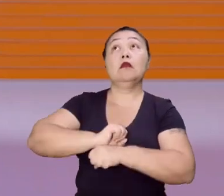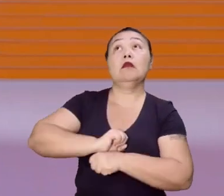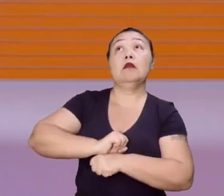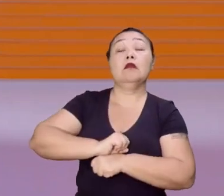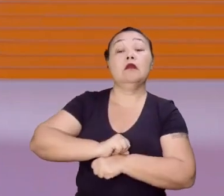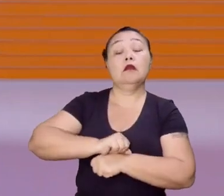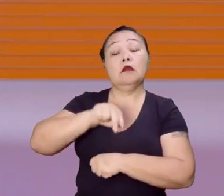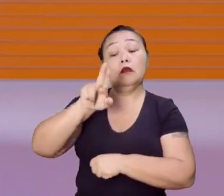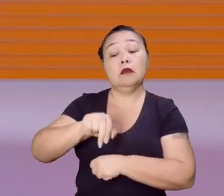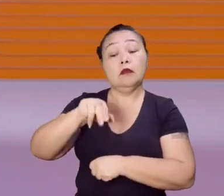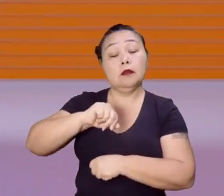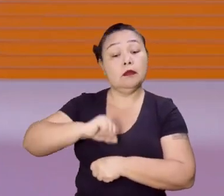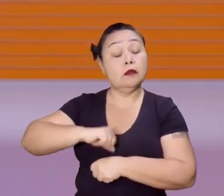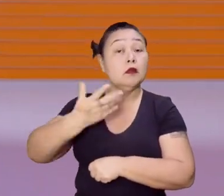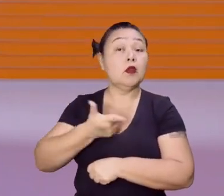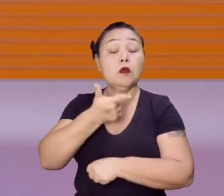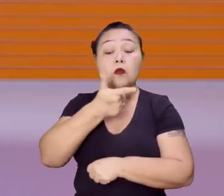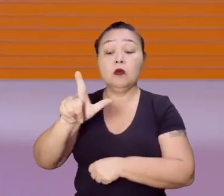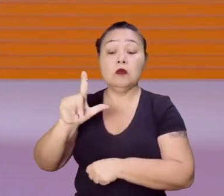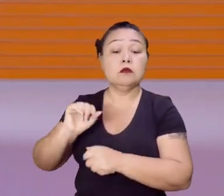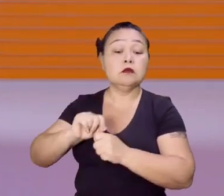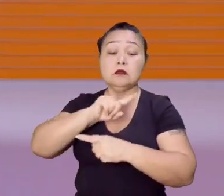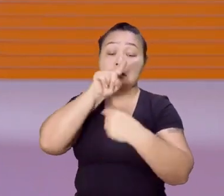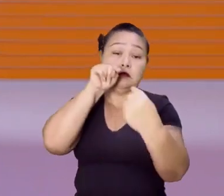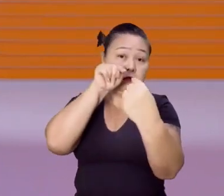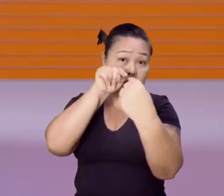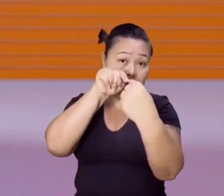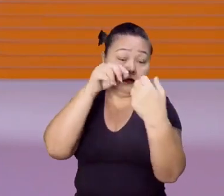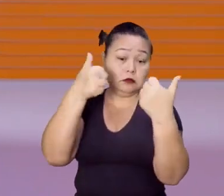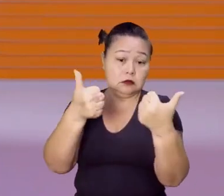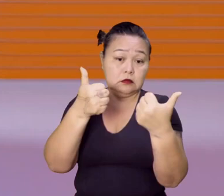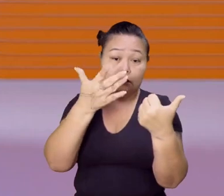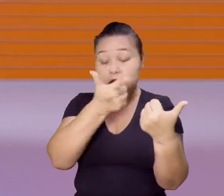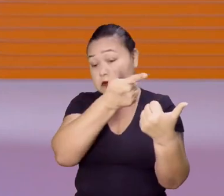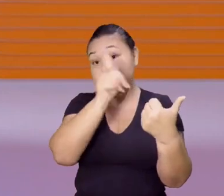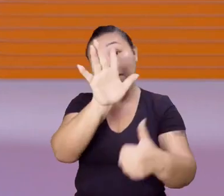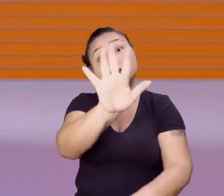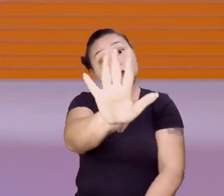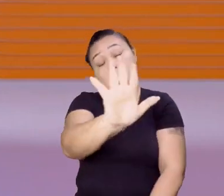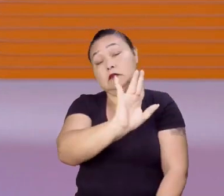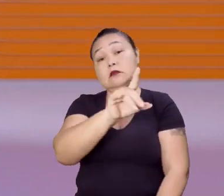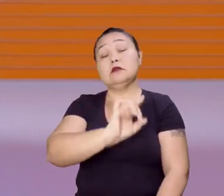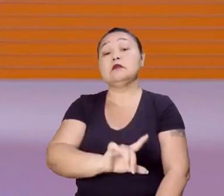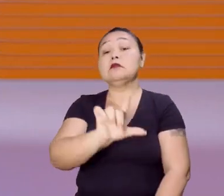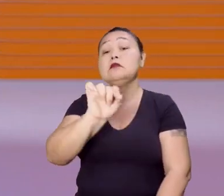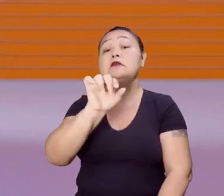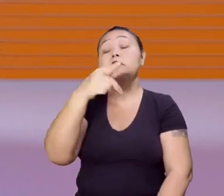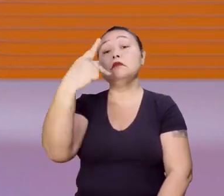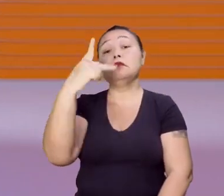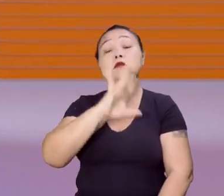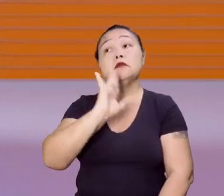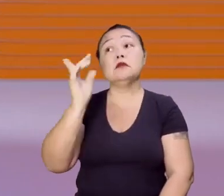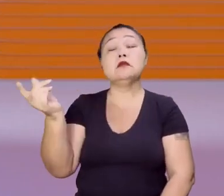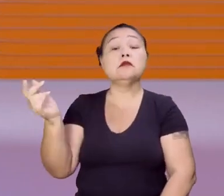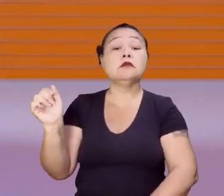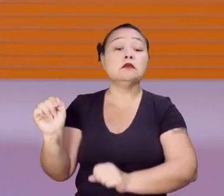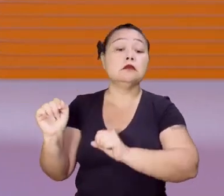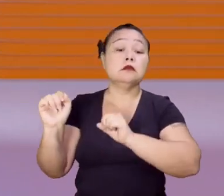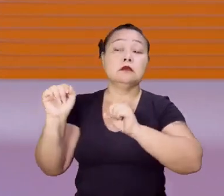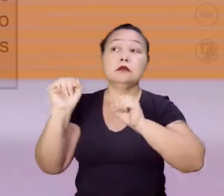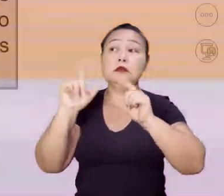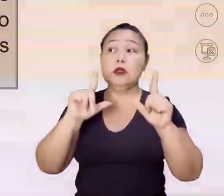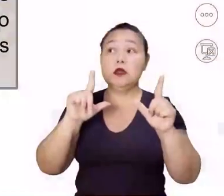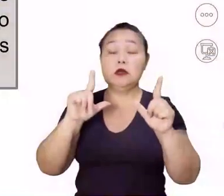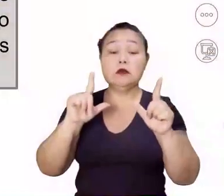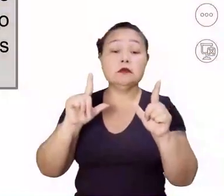nisso. A não ser que você tenha outros objetivos, né? Aí já é com vocês mesmo. Então, gente, voltando aqui para o nosso,